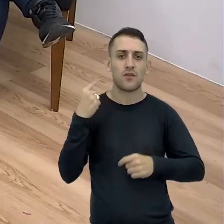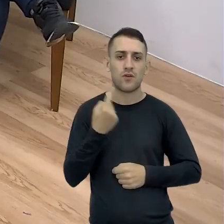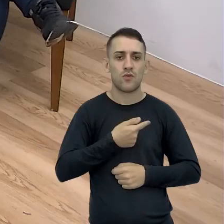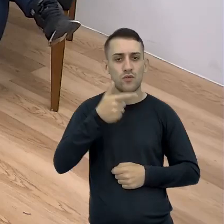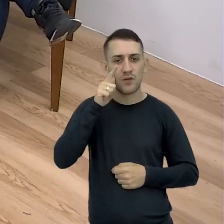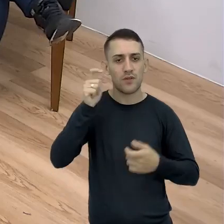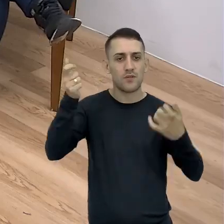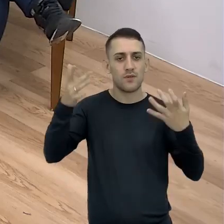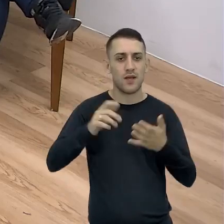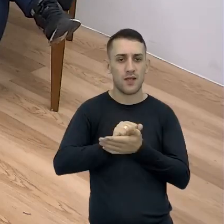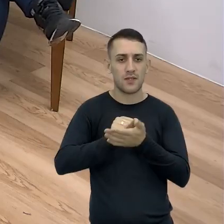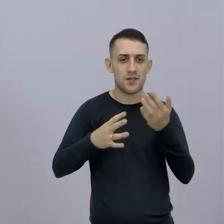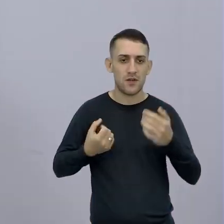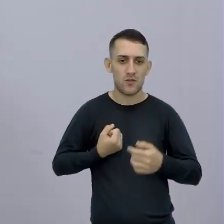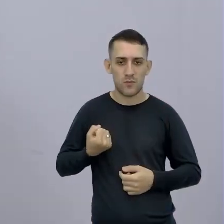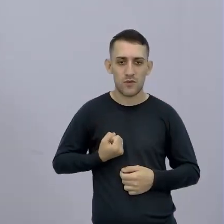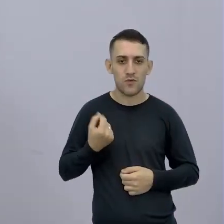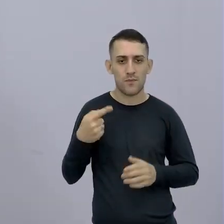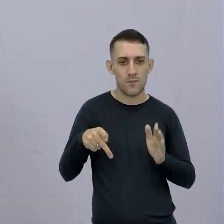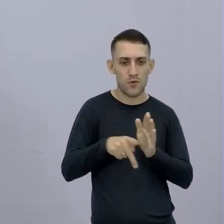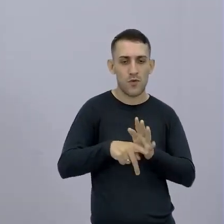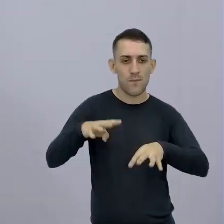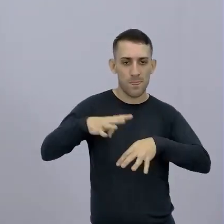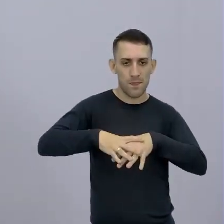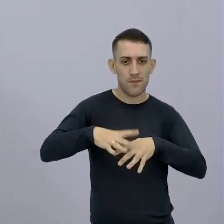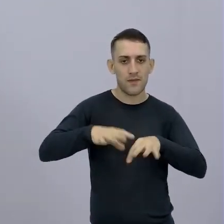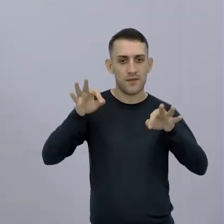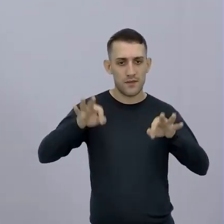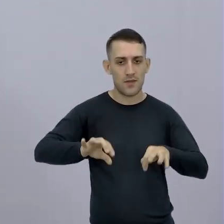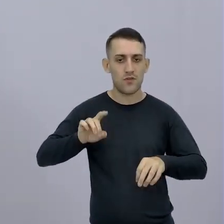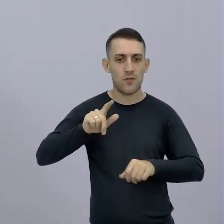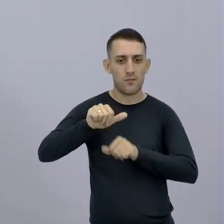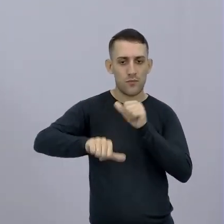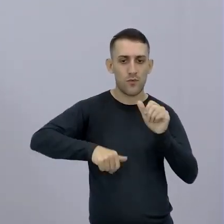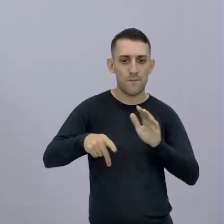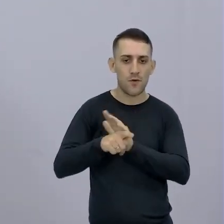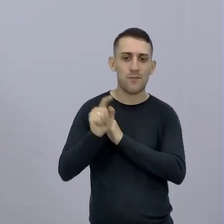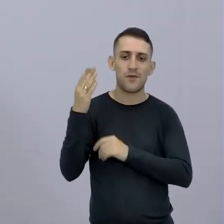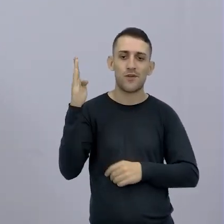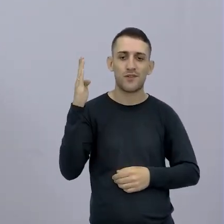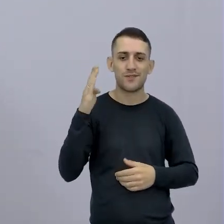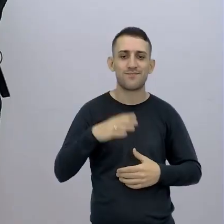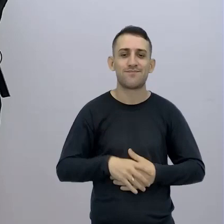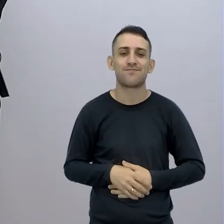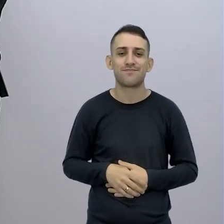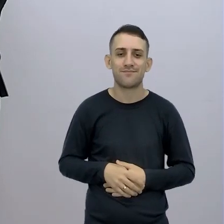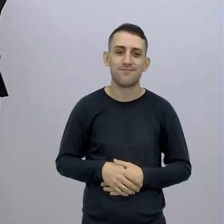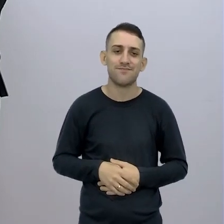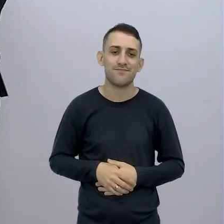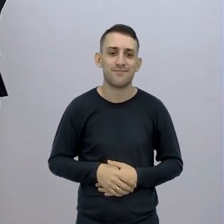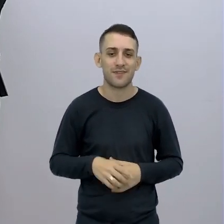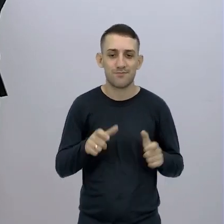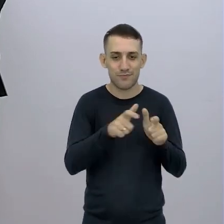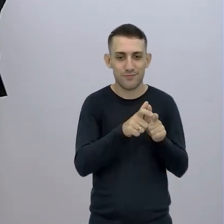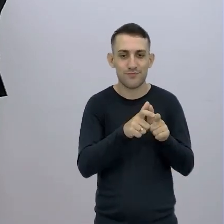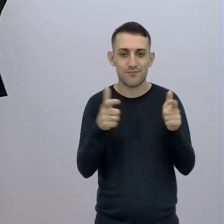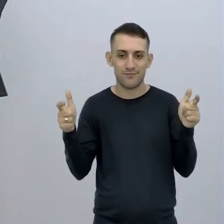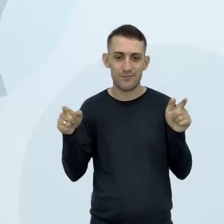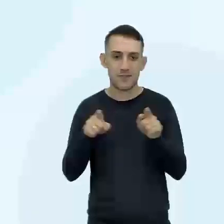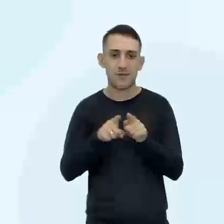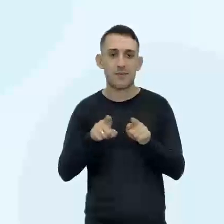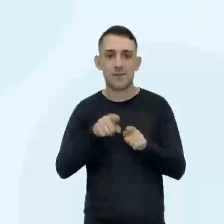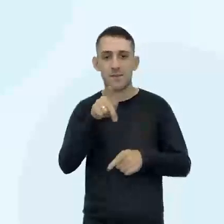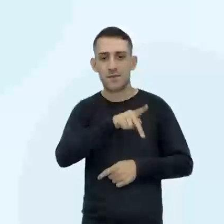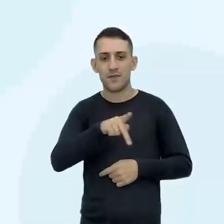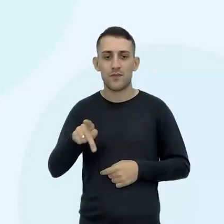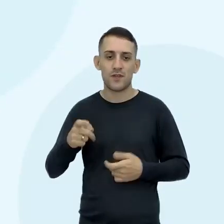Que a gente usou Na atividade número 1 Essa parte matemática Mas falando de biologia Sim, legal No micro macro A pessoa também vai falar